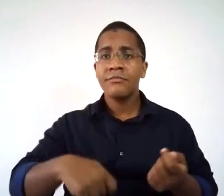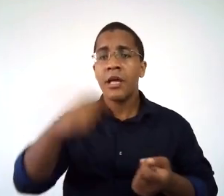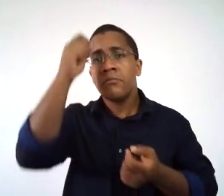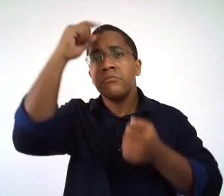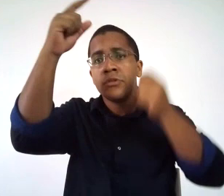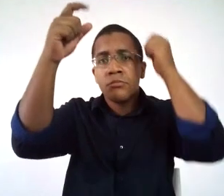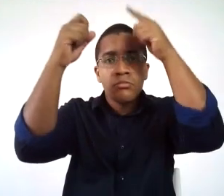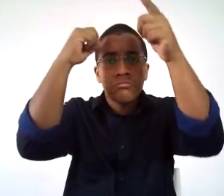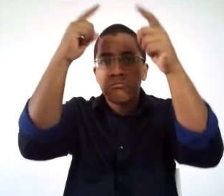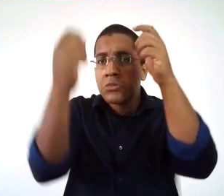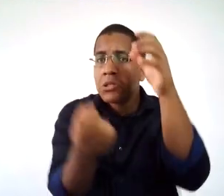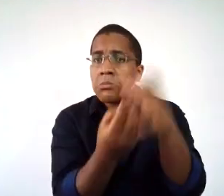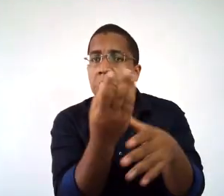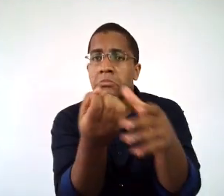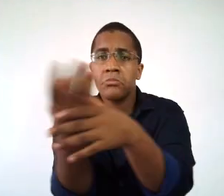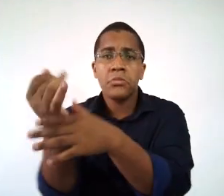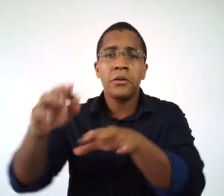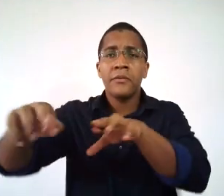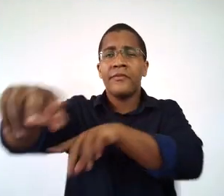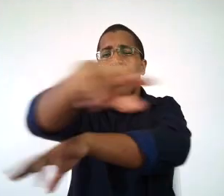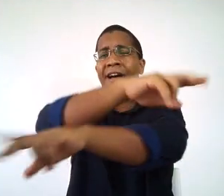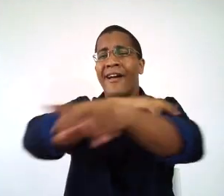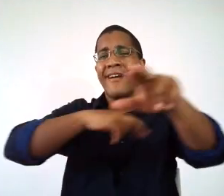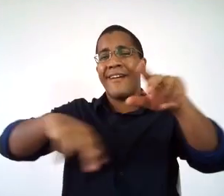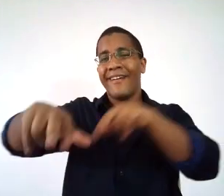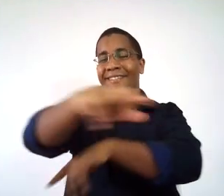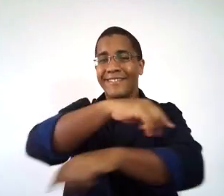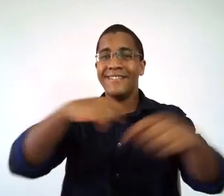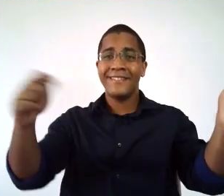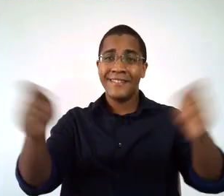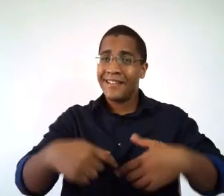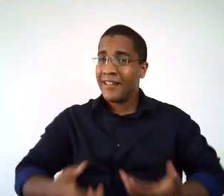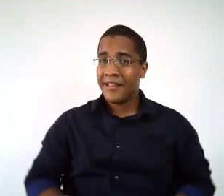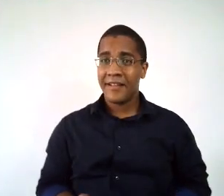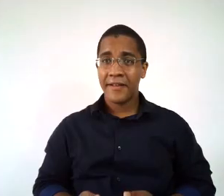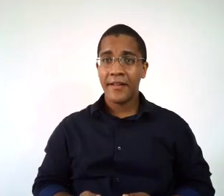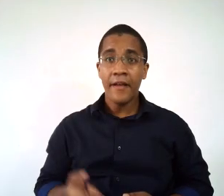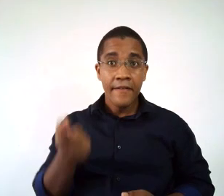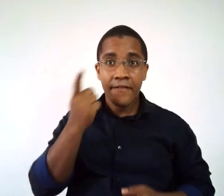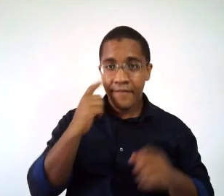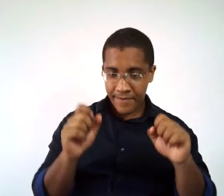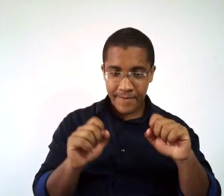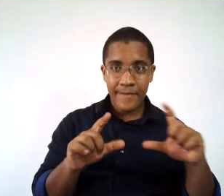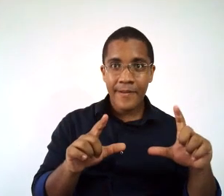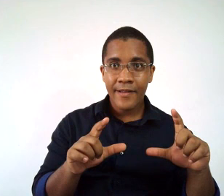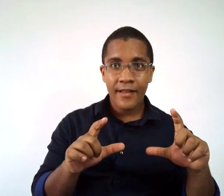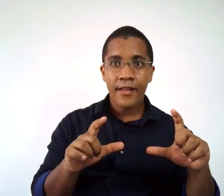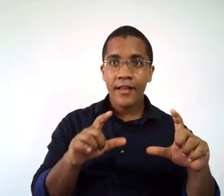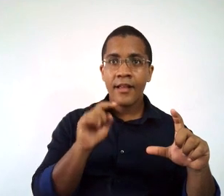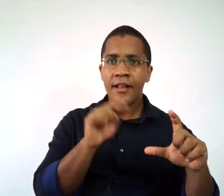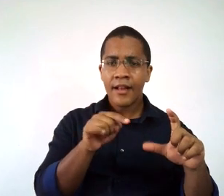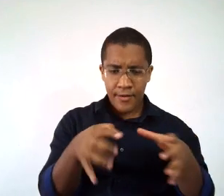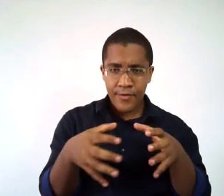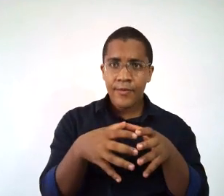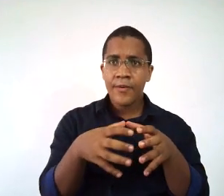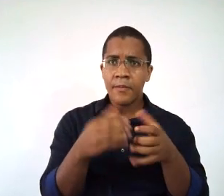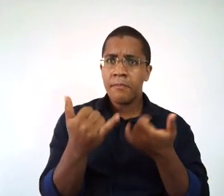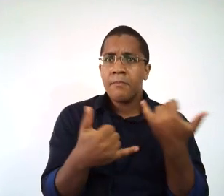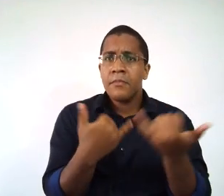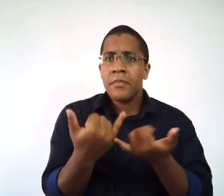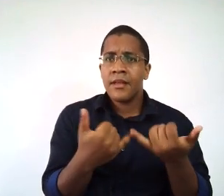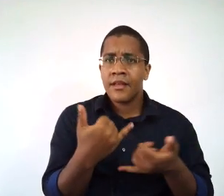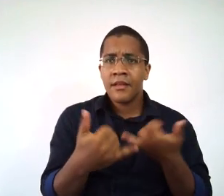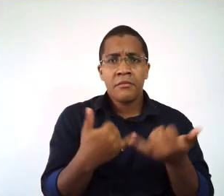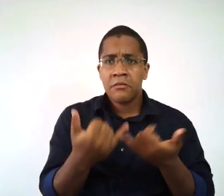para criatividade e ludicidade. Como vocês observam na figura, tem um grupo brincando,